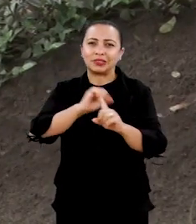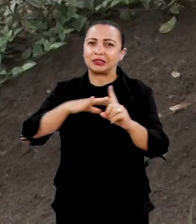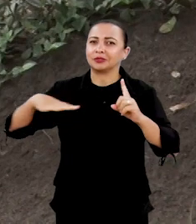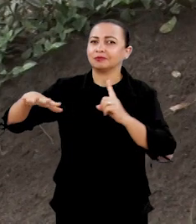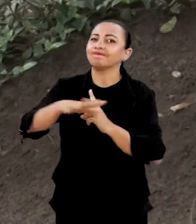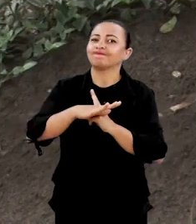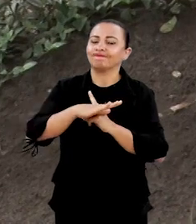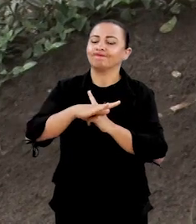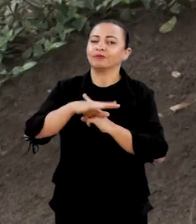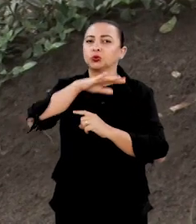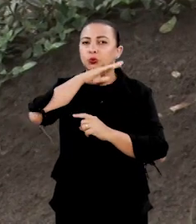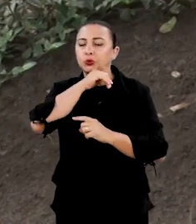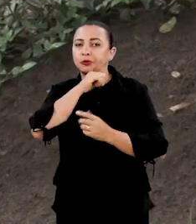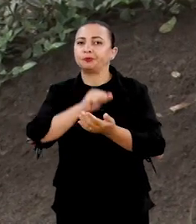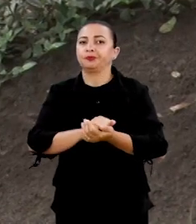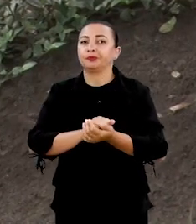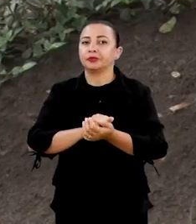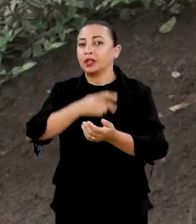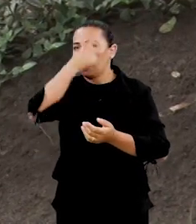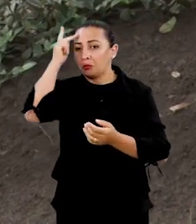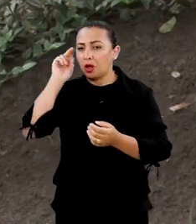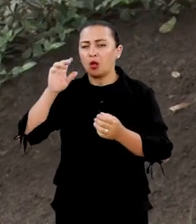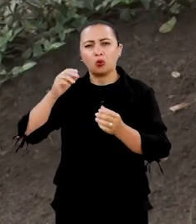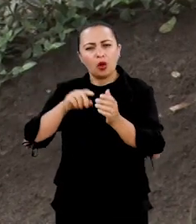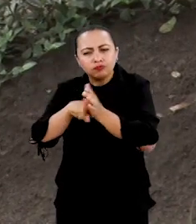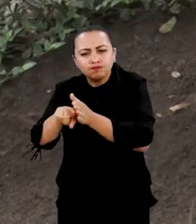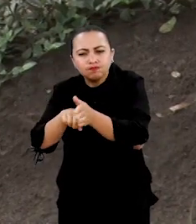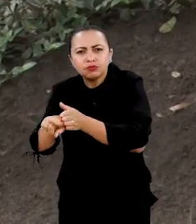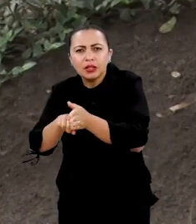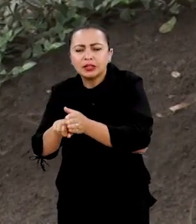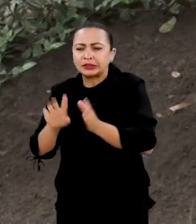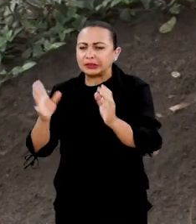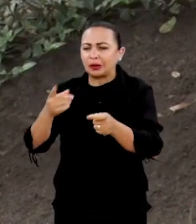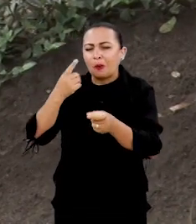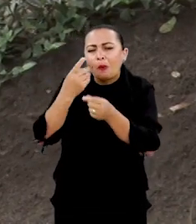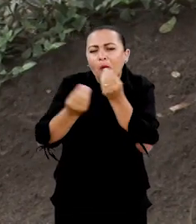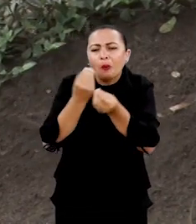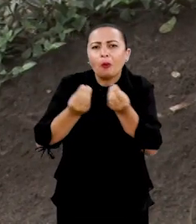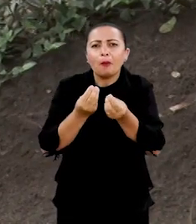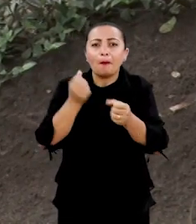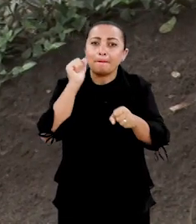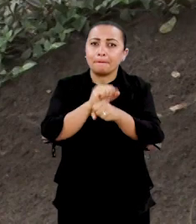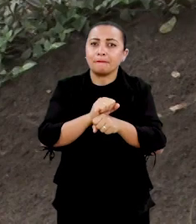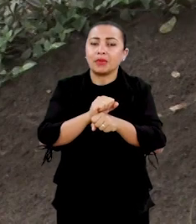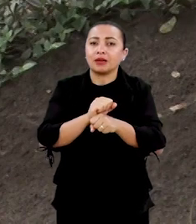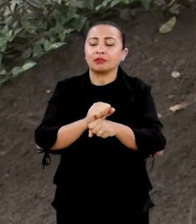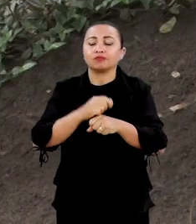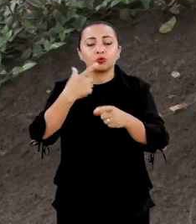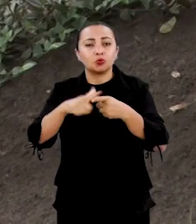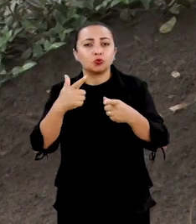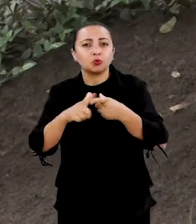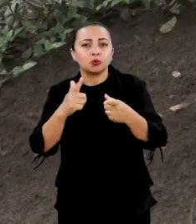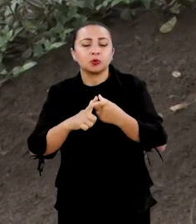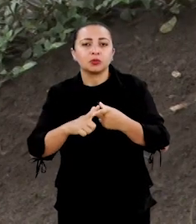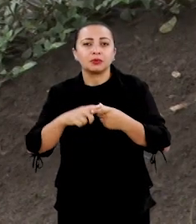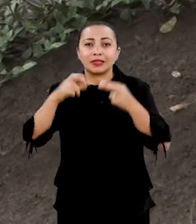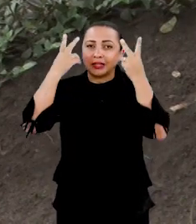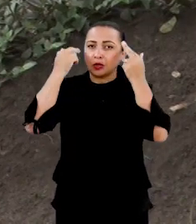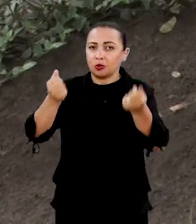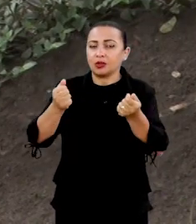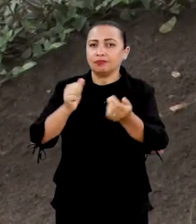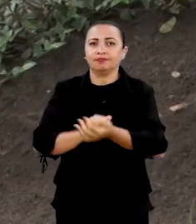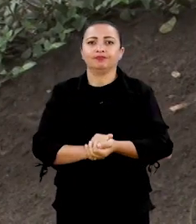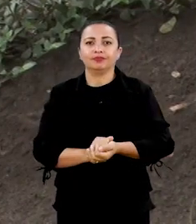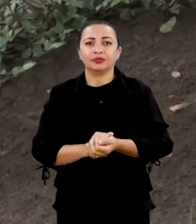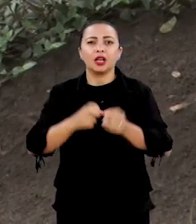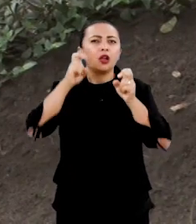ambientais. Por isso, cientistas se desdobram em descobrir soluções para frear estes efeitos negativos. E